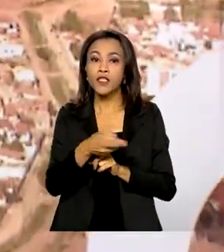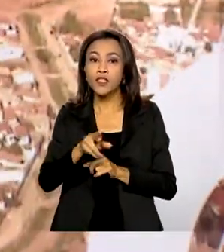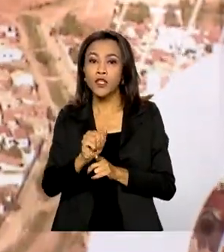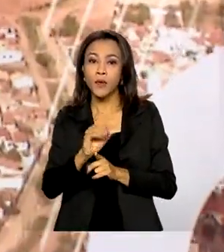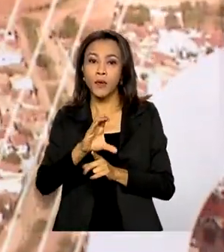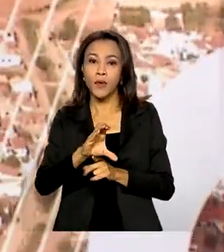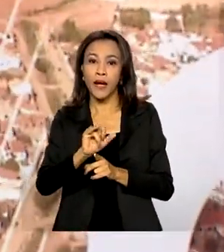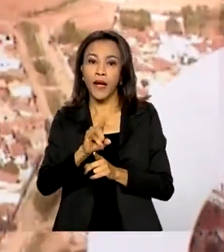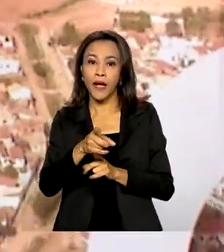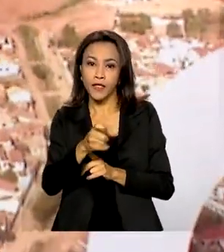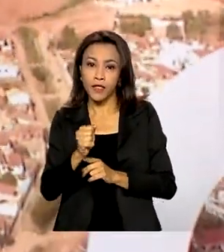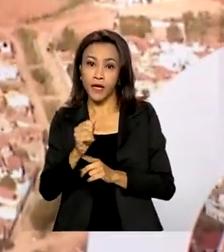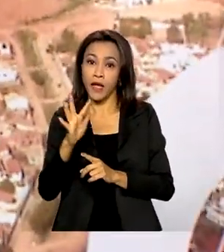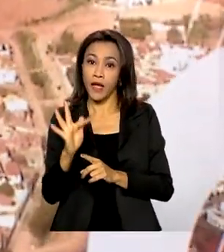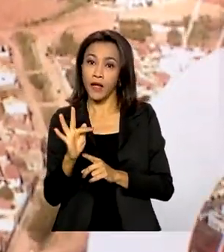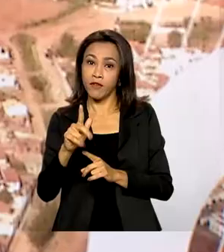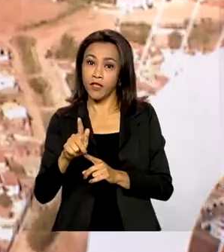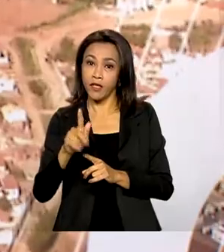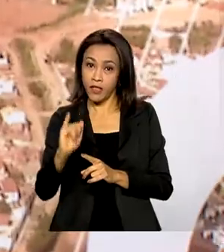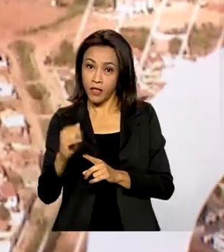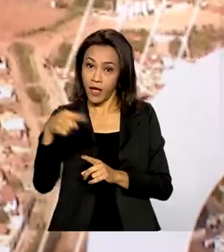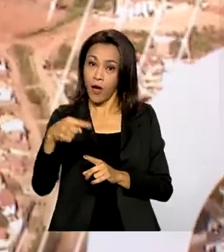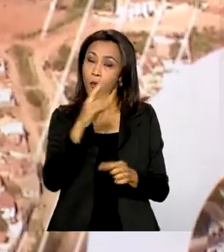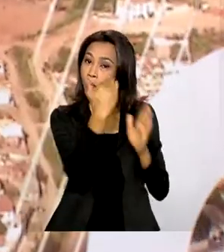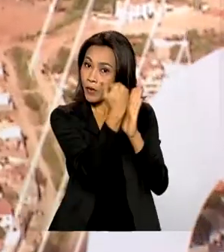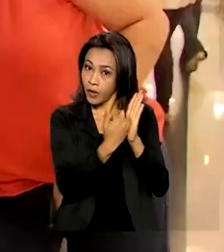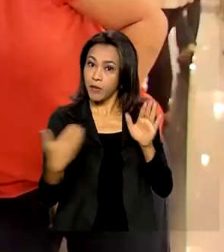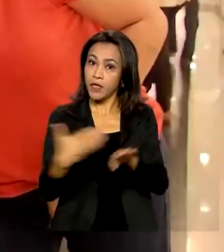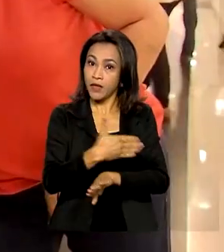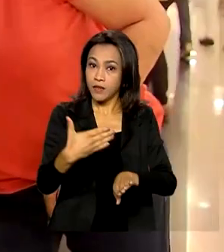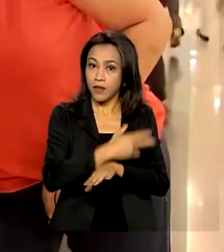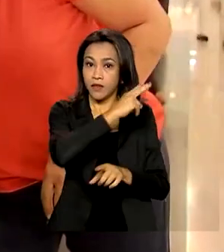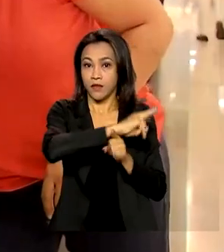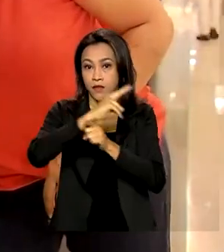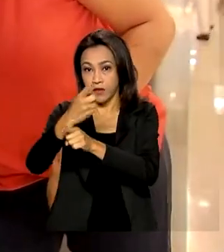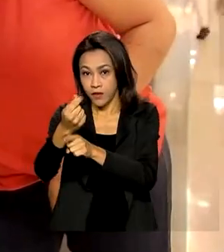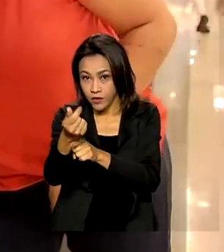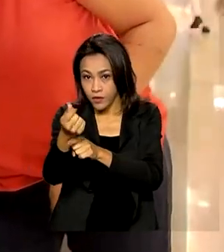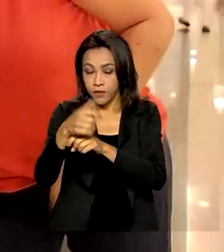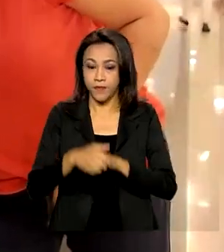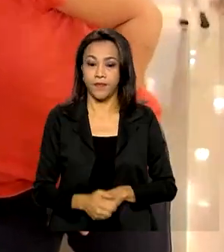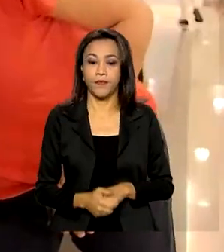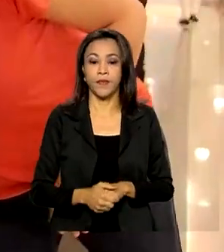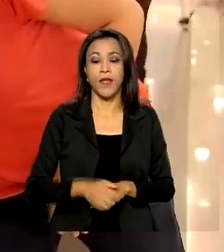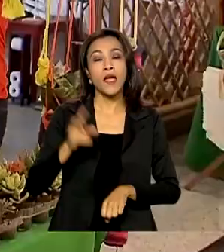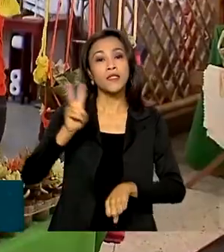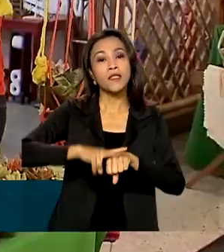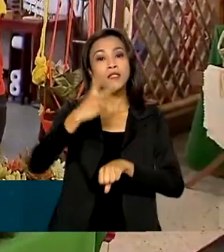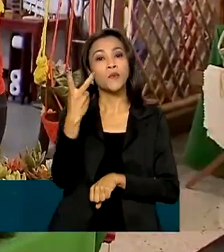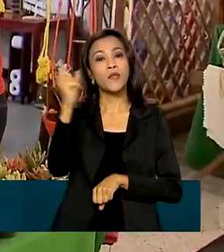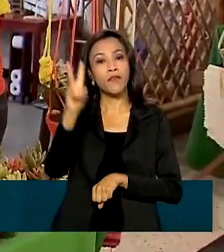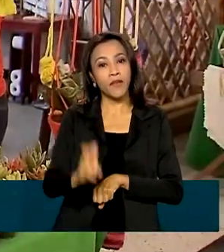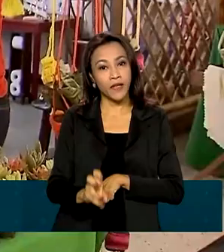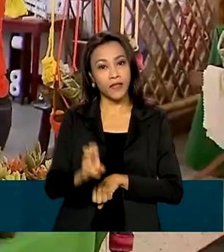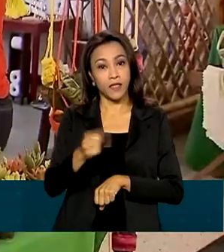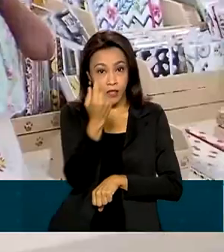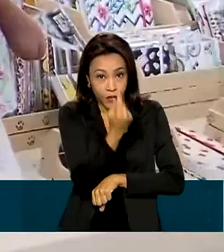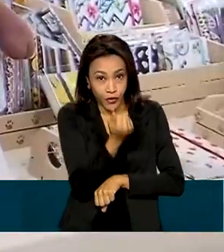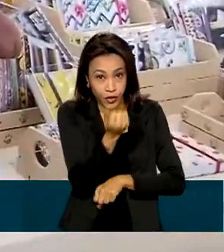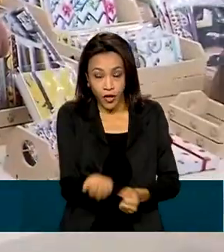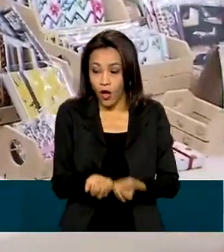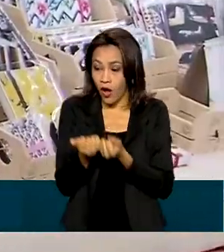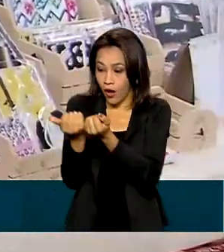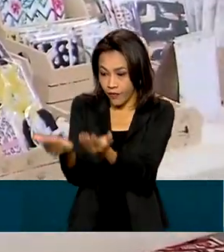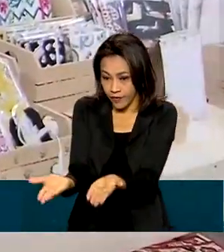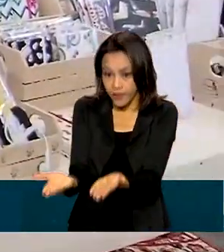faz parte do Programa Emergencial de Acesso a Crédito. É a segunda vez que o dinheiro é ofertado, mas